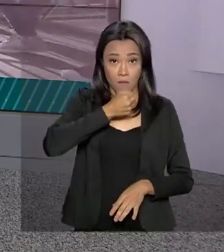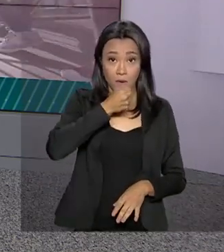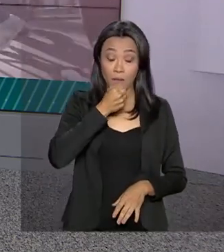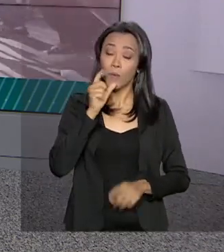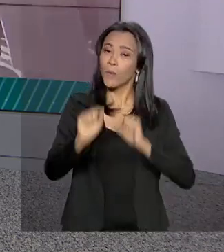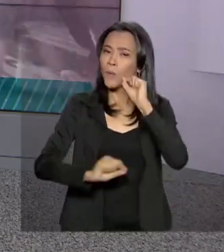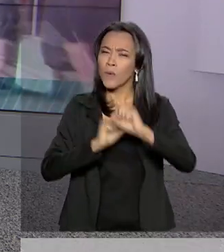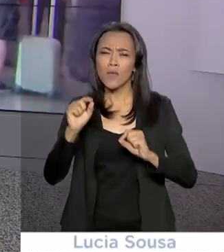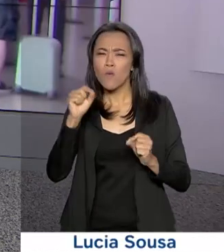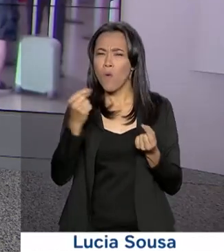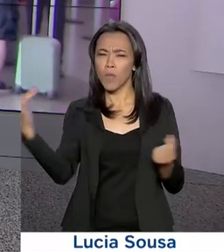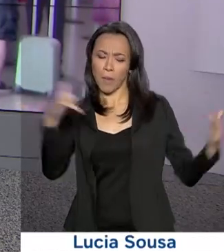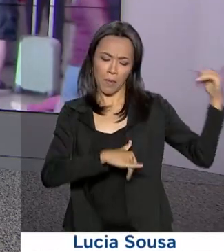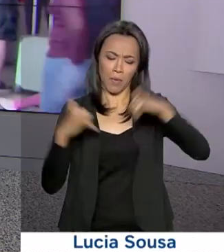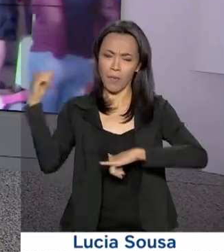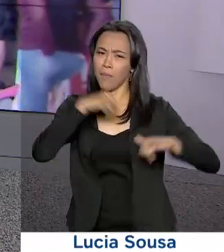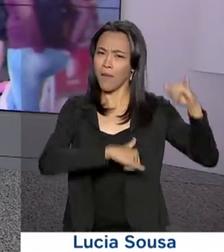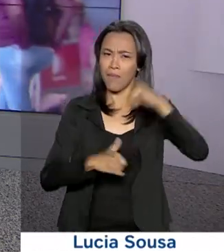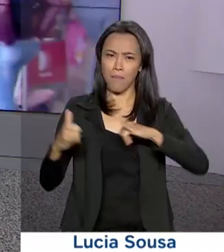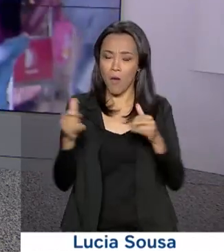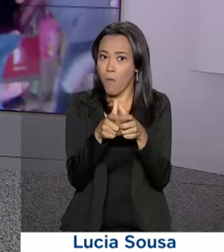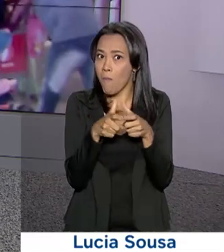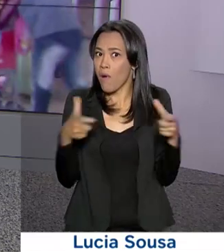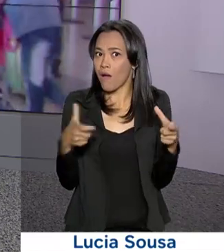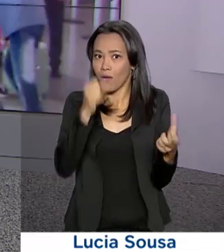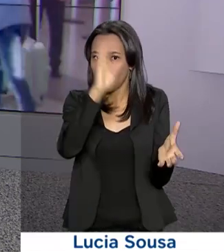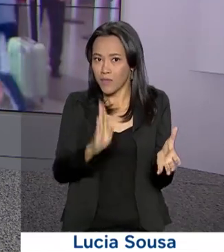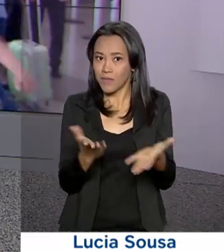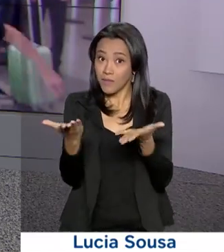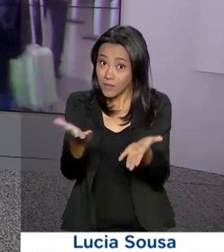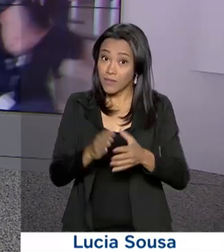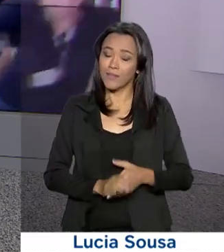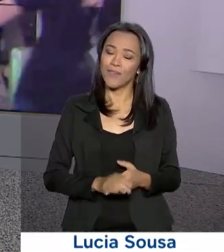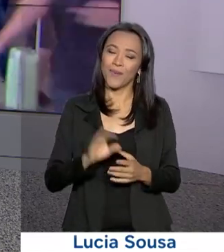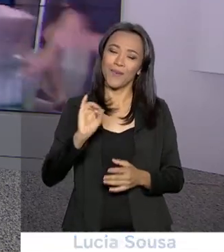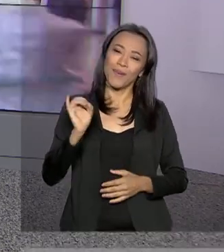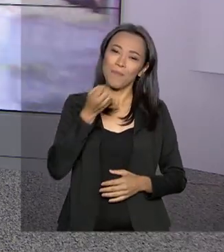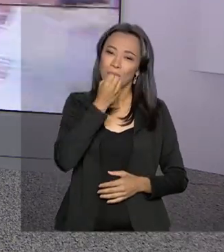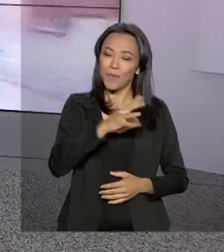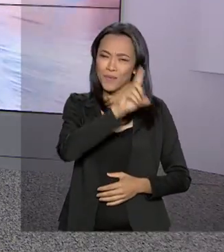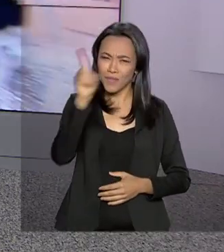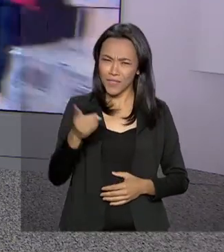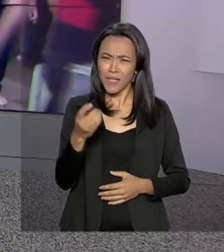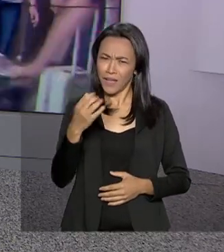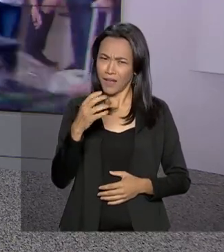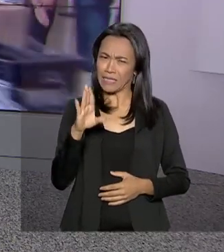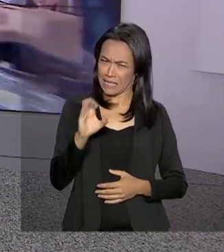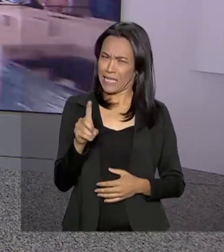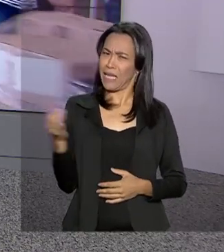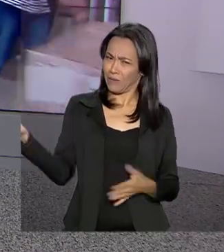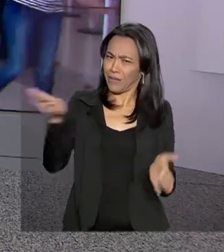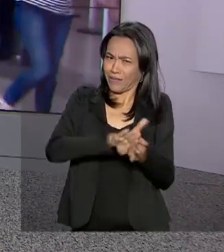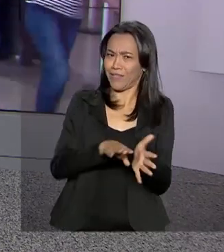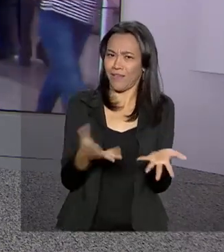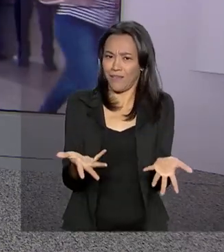acompanhando o movimento do maior aeroporto do país. Olá, Ricardo, bom dia para você. É importante as pessoas chegarem mais cedo, né?